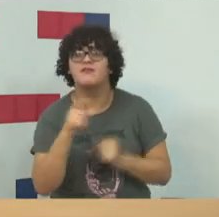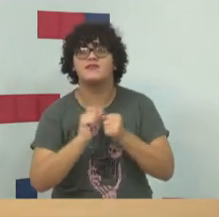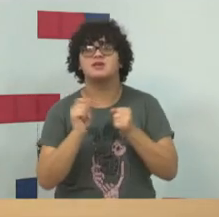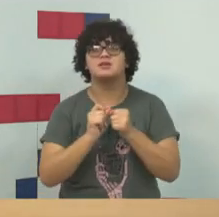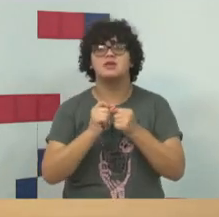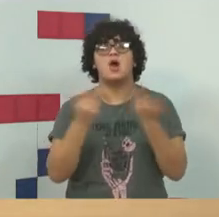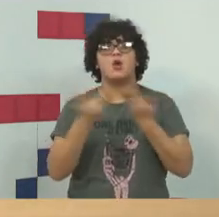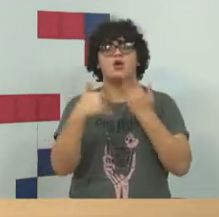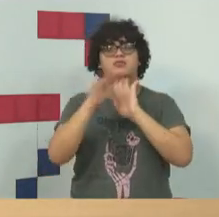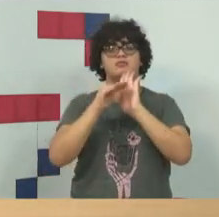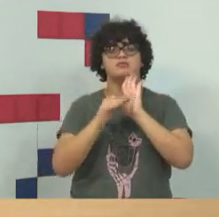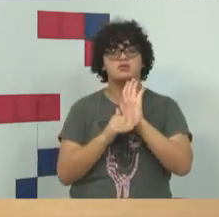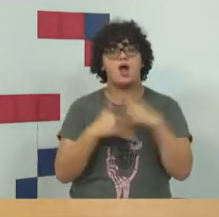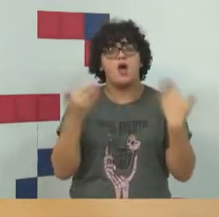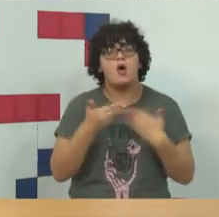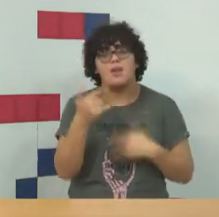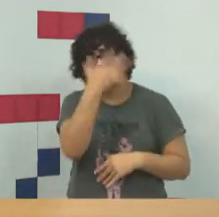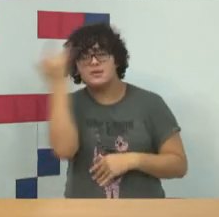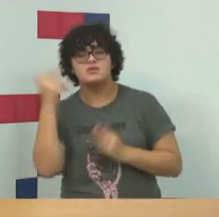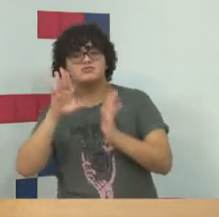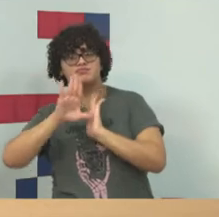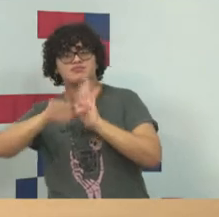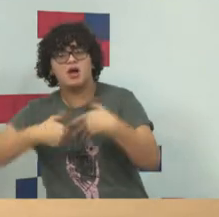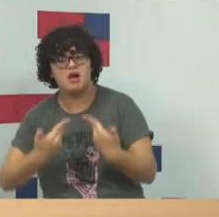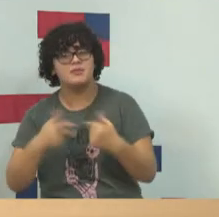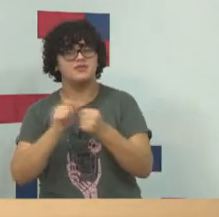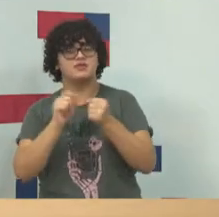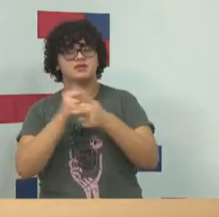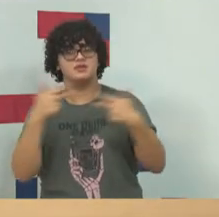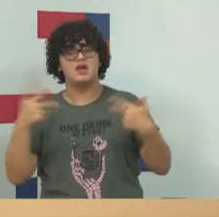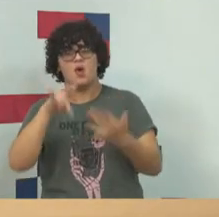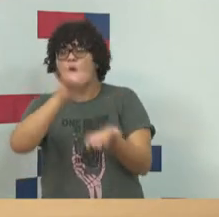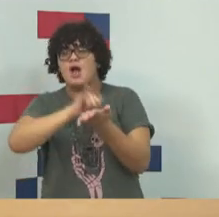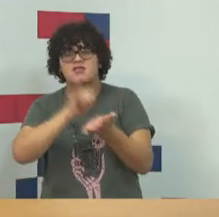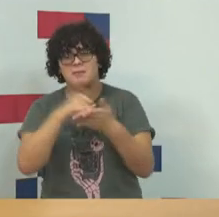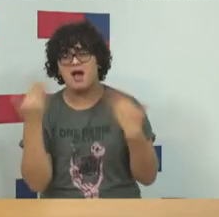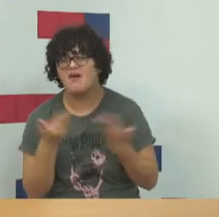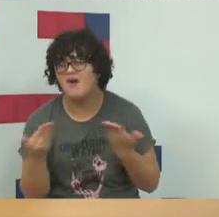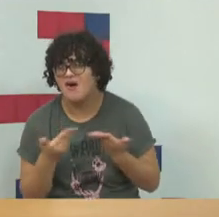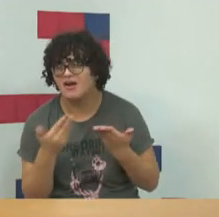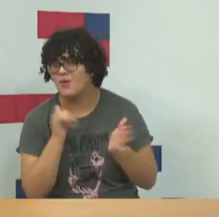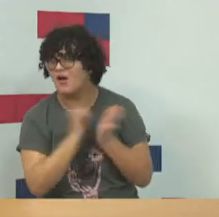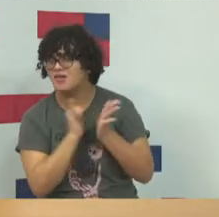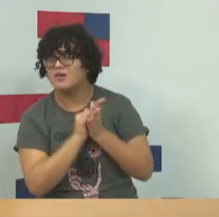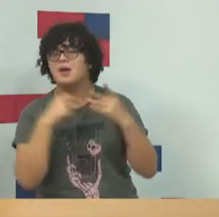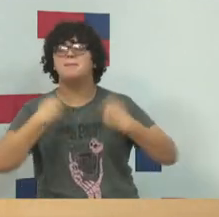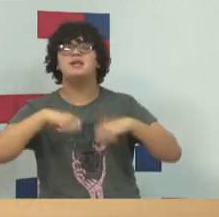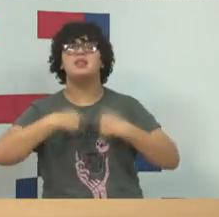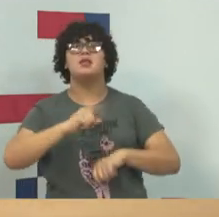repressiva, regulatória, o delinquente sai dessa lógica. WhatsApp. Agora, o WhatsApp vai ter que ter